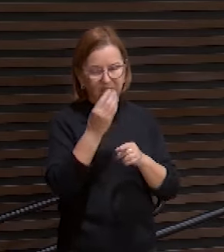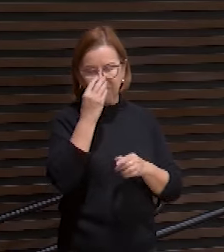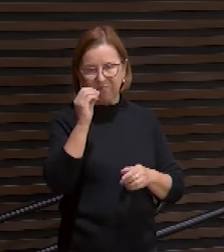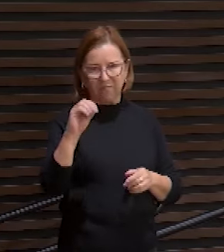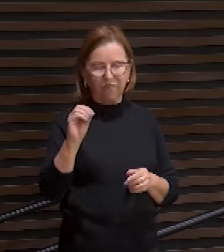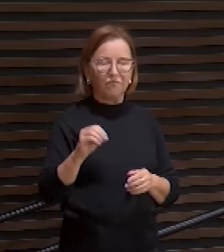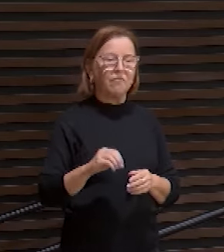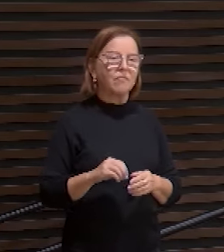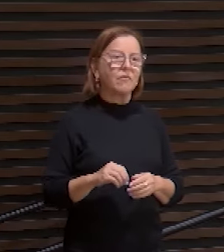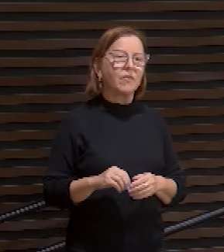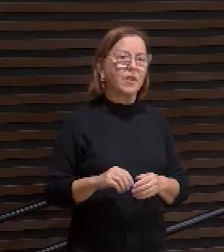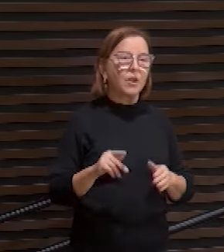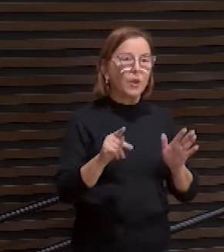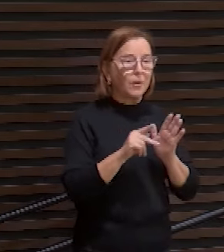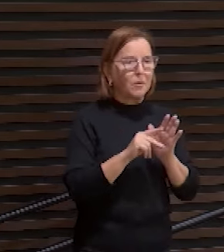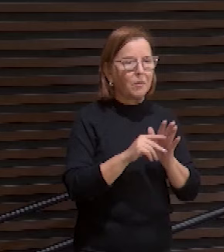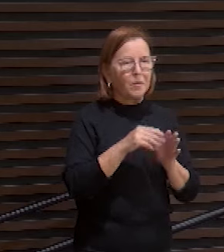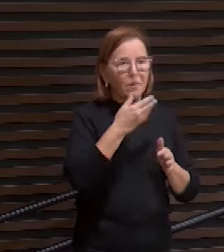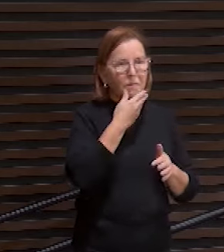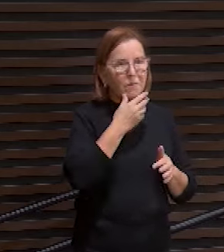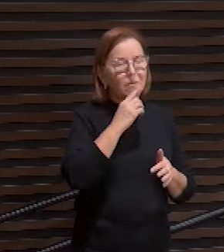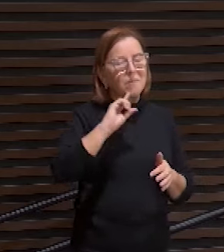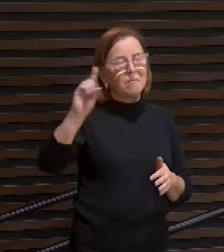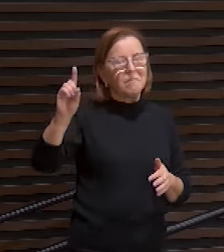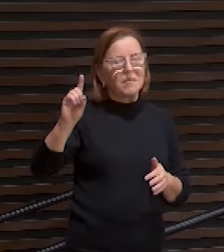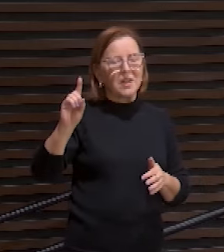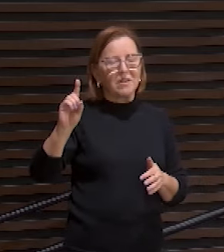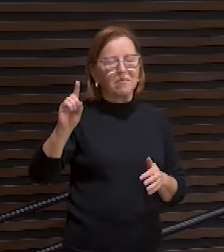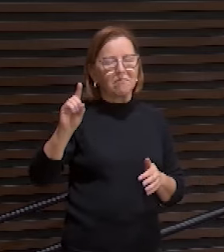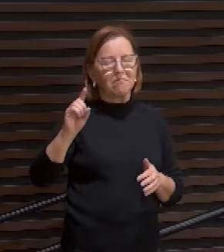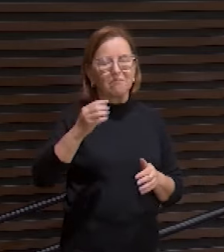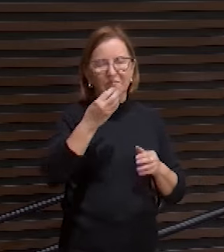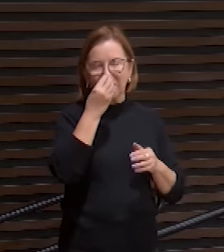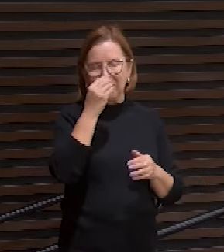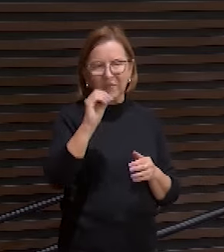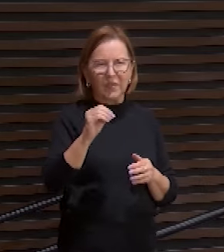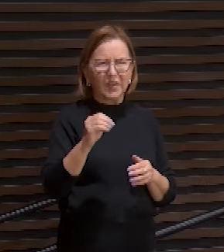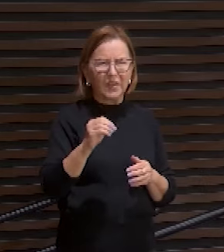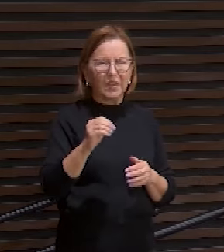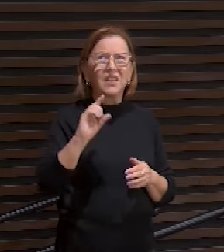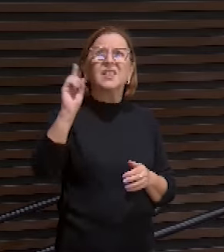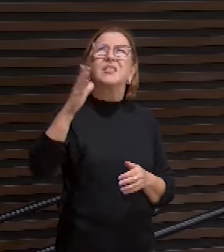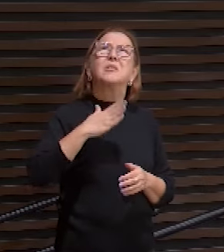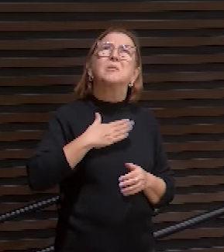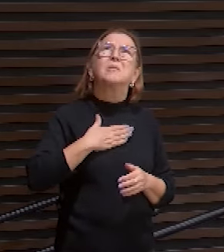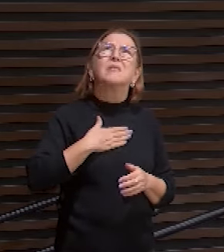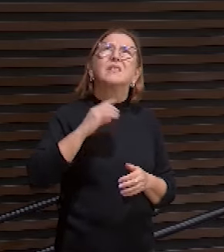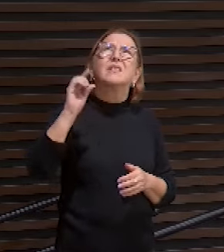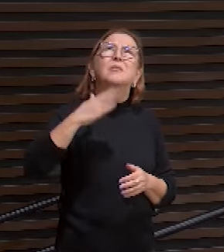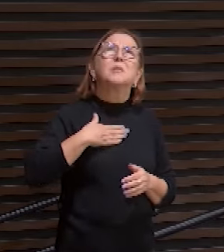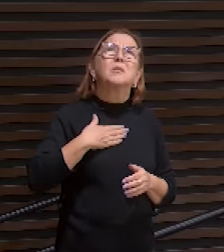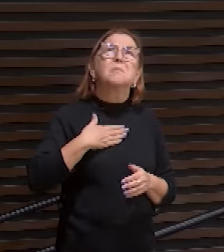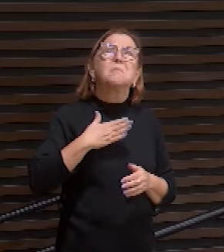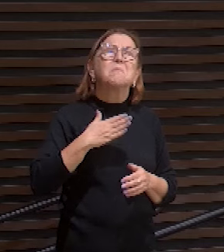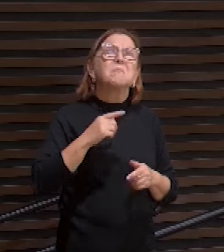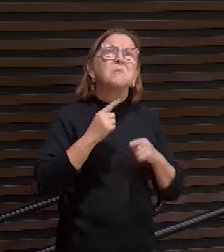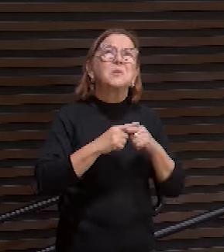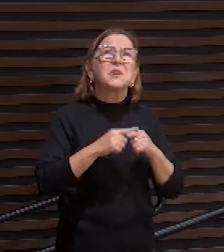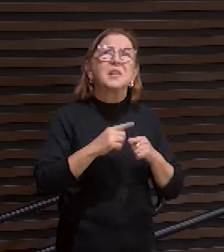e o próprio pai o abandonou. Deus meu, Deus meu, por que me desamparaste?